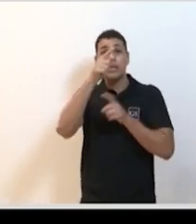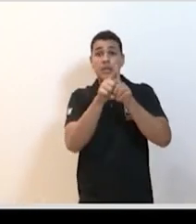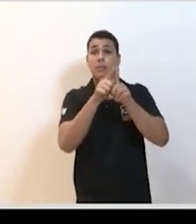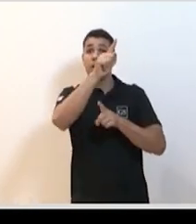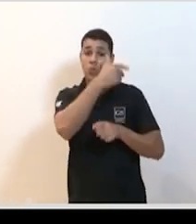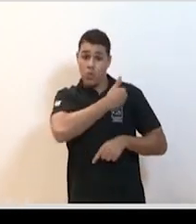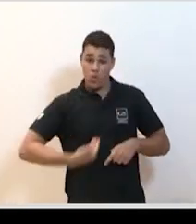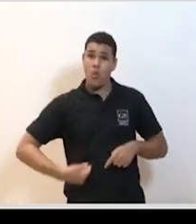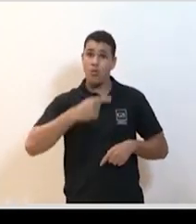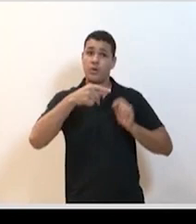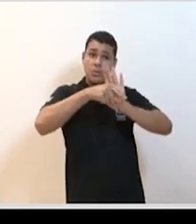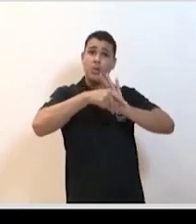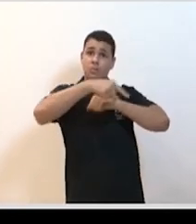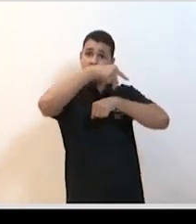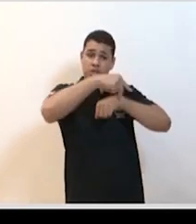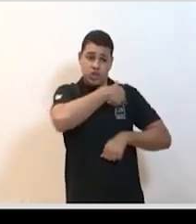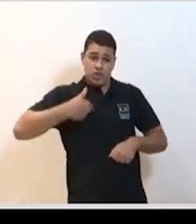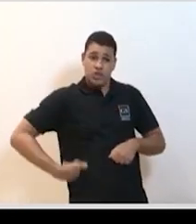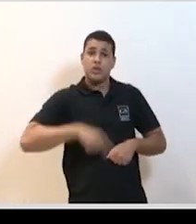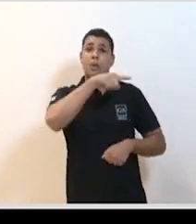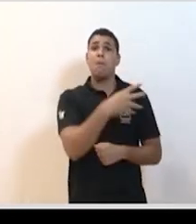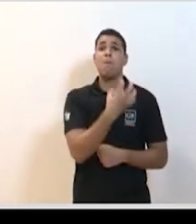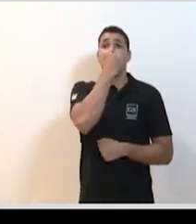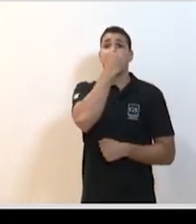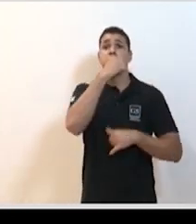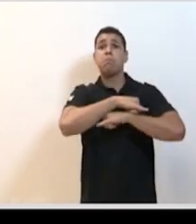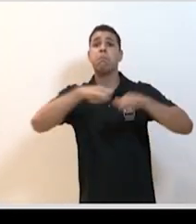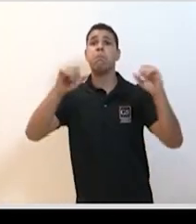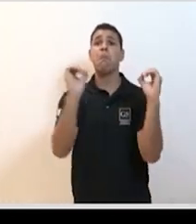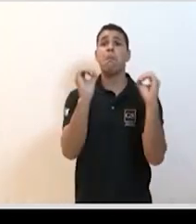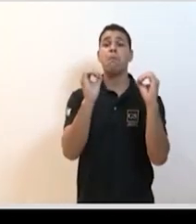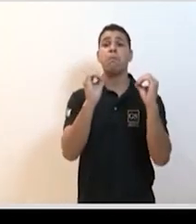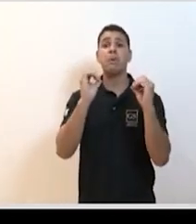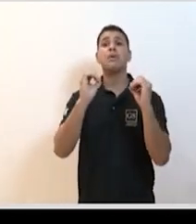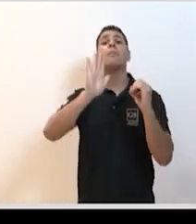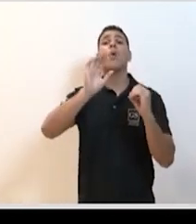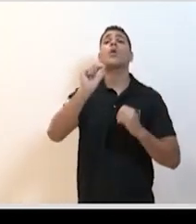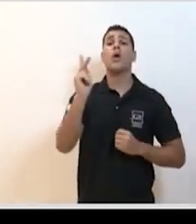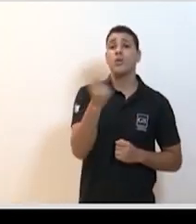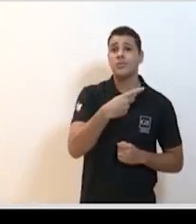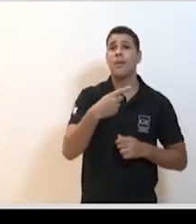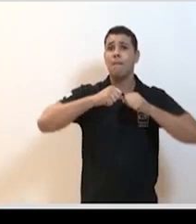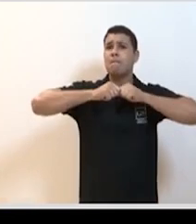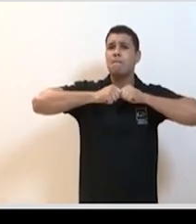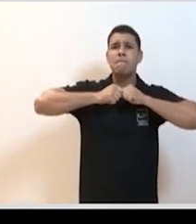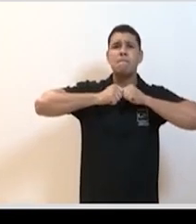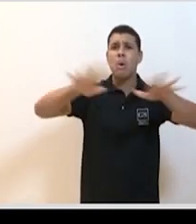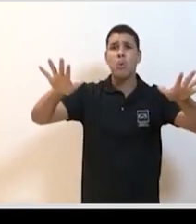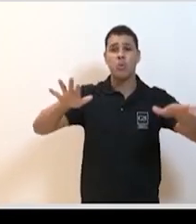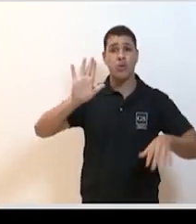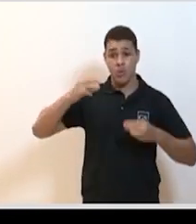acabou atrasando muito dessa comunicação até chegar àquele evento absolutamente incrível do